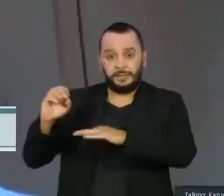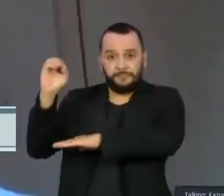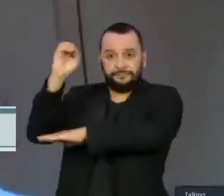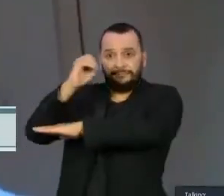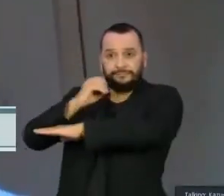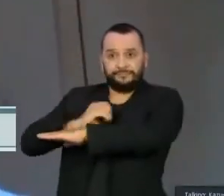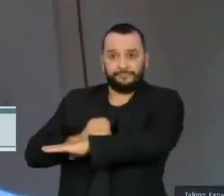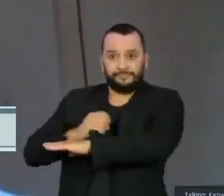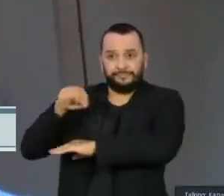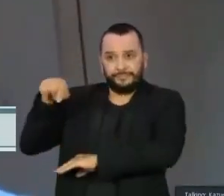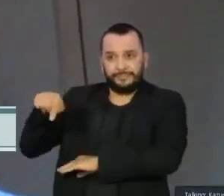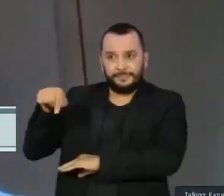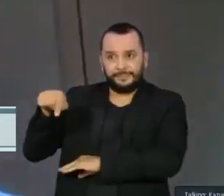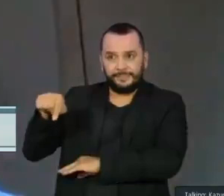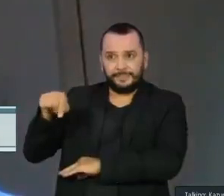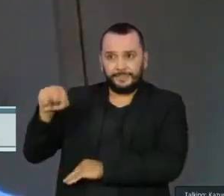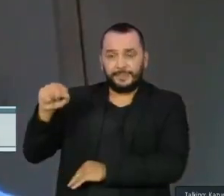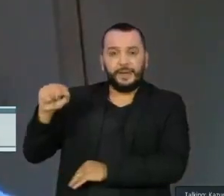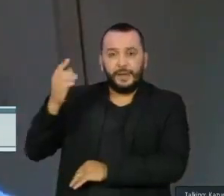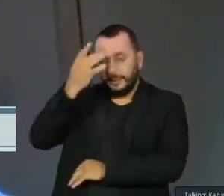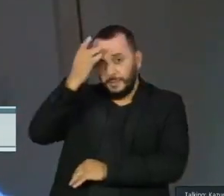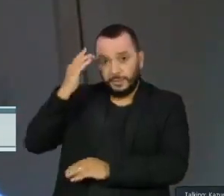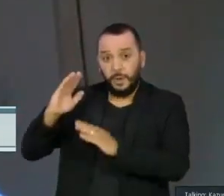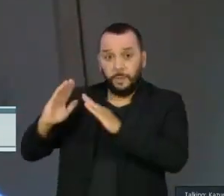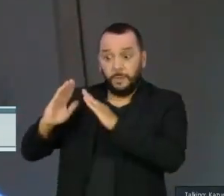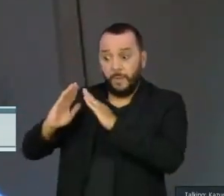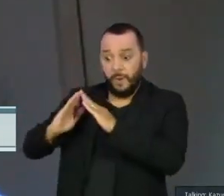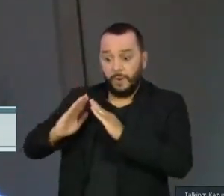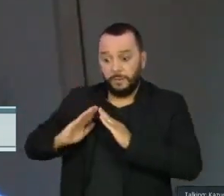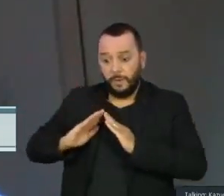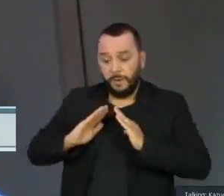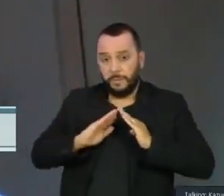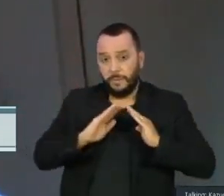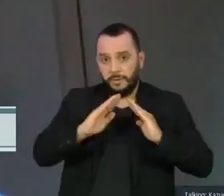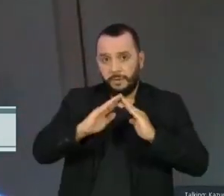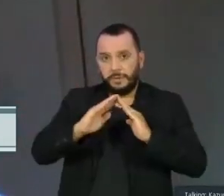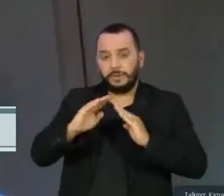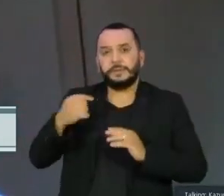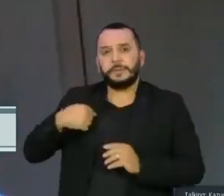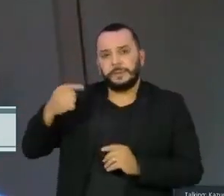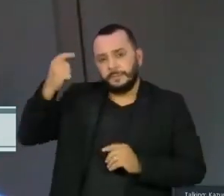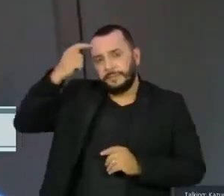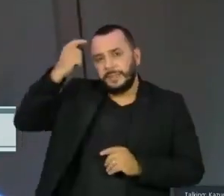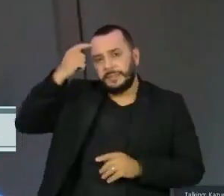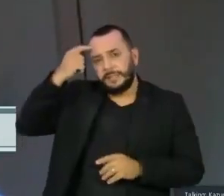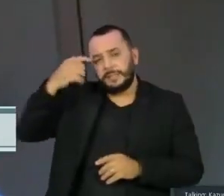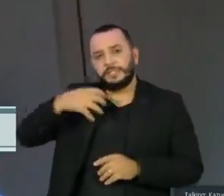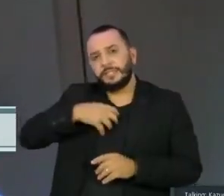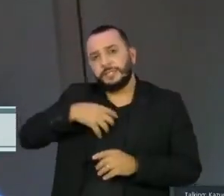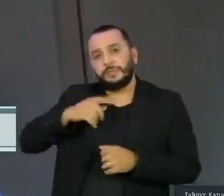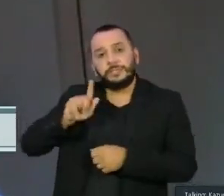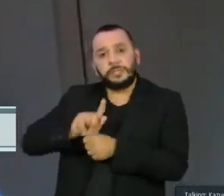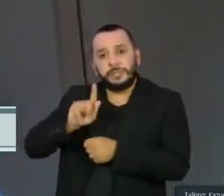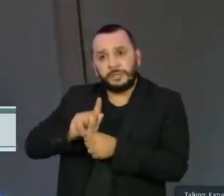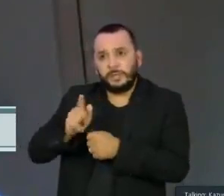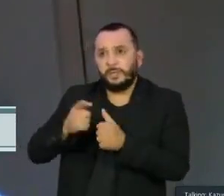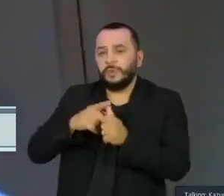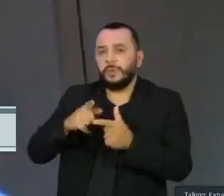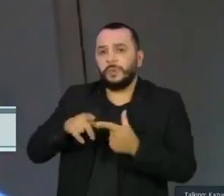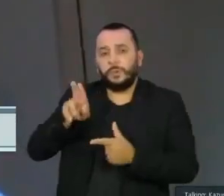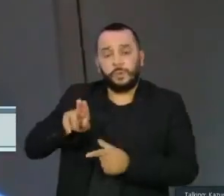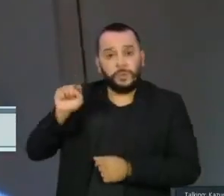os moradores podem estar pensando em formas de gestão e de uso ali,